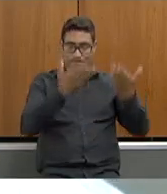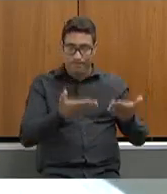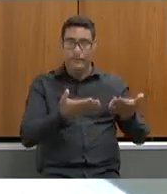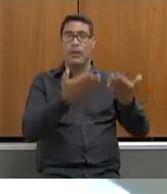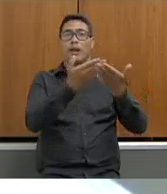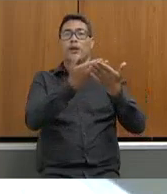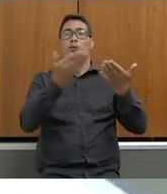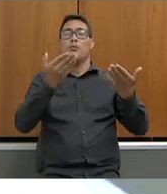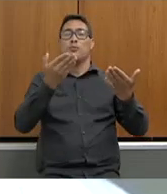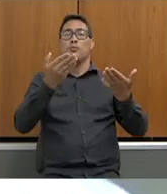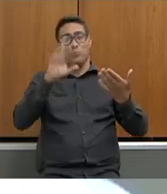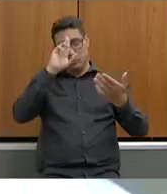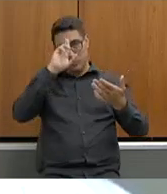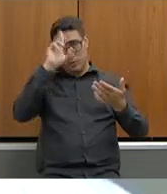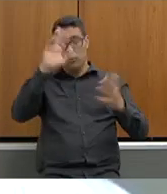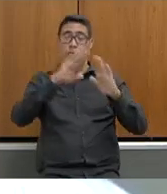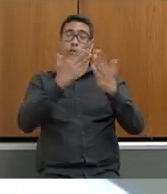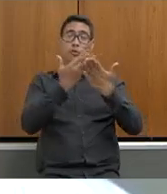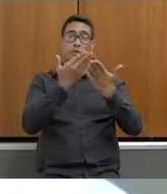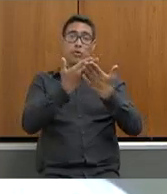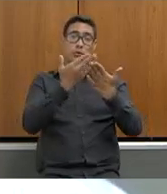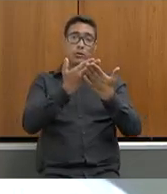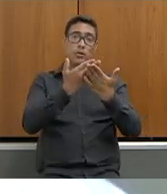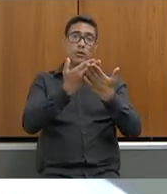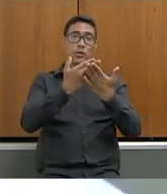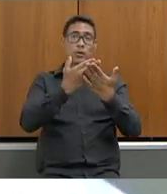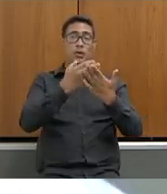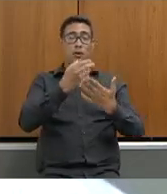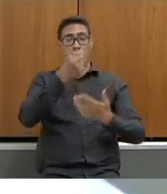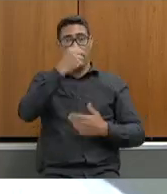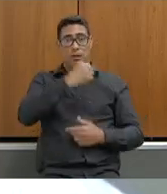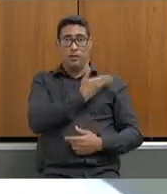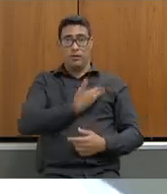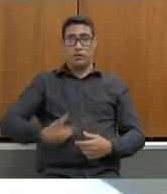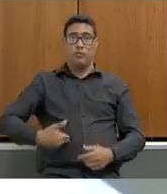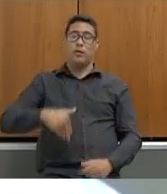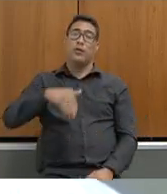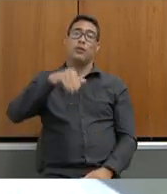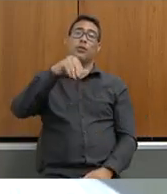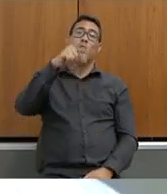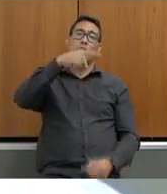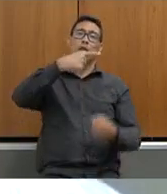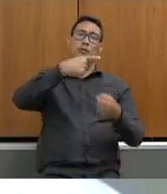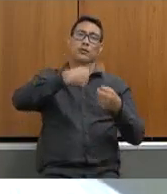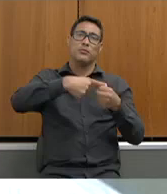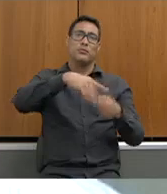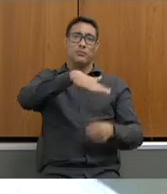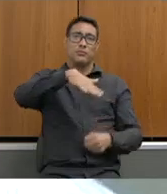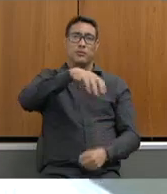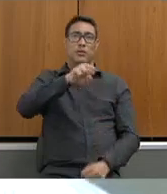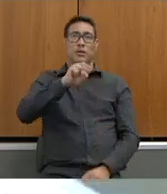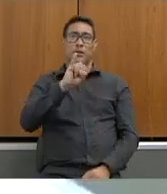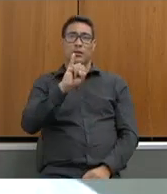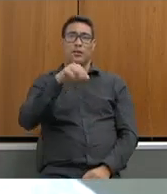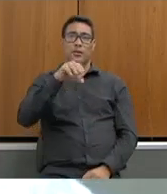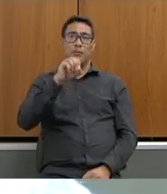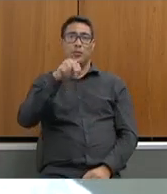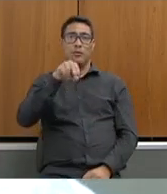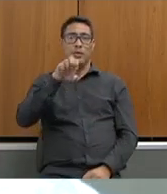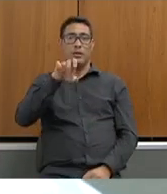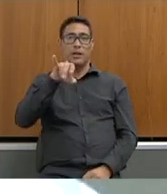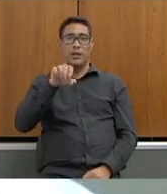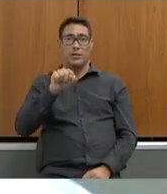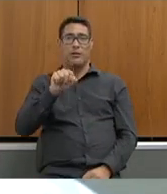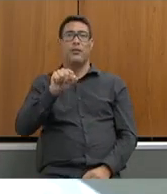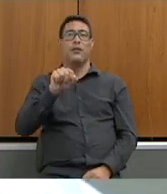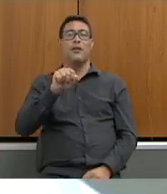diretor da escola estadual João Augusto Carvalho na cidade de Simonese aqui na zona da Mata Mineira lamentável